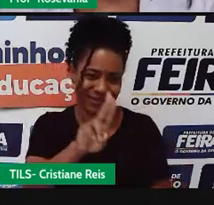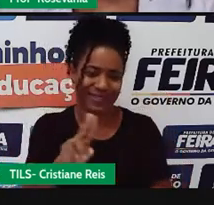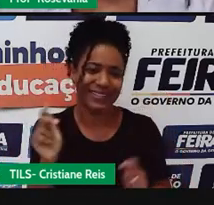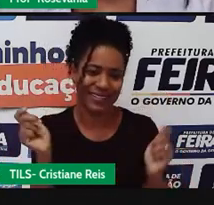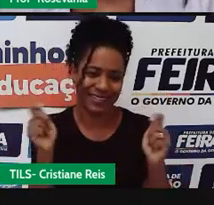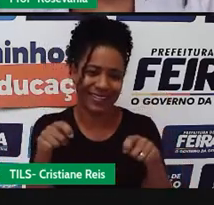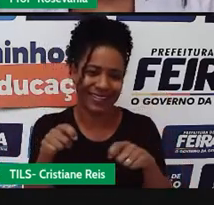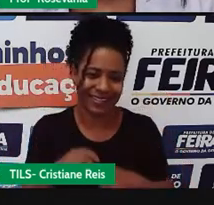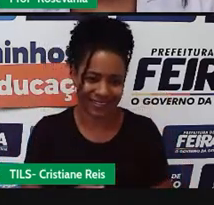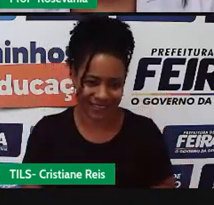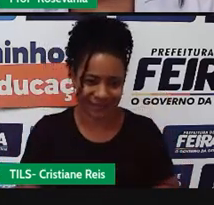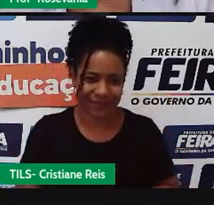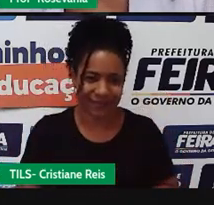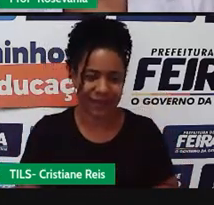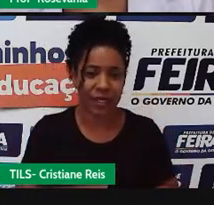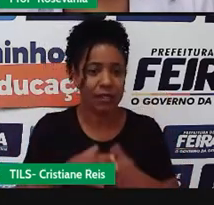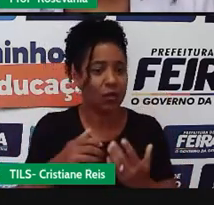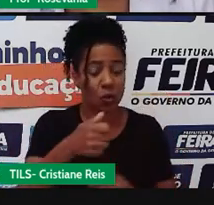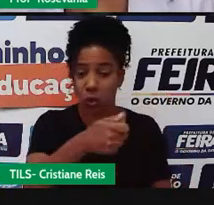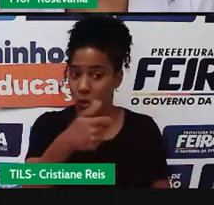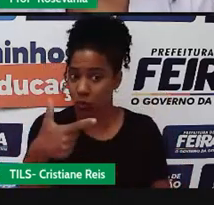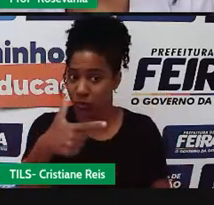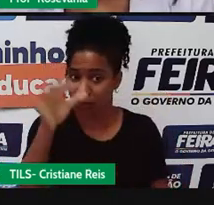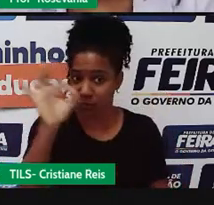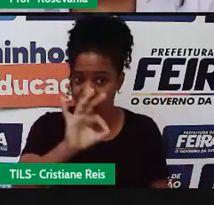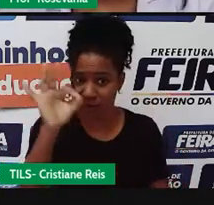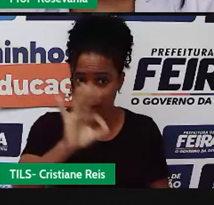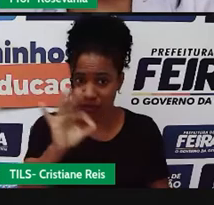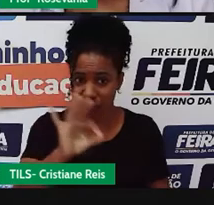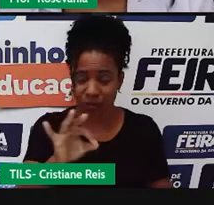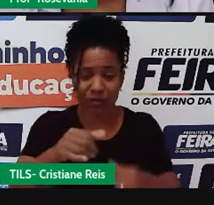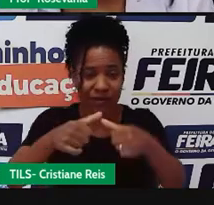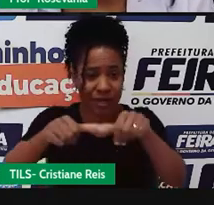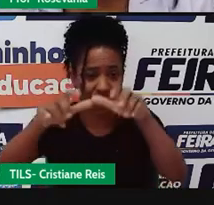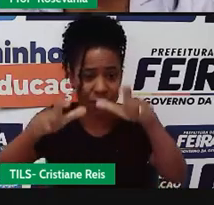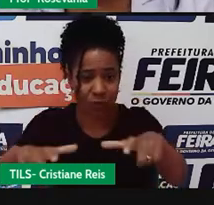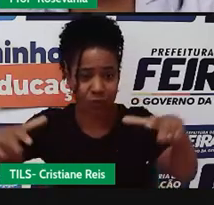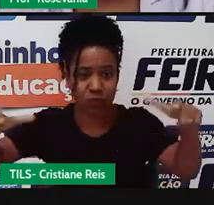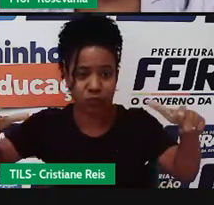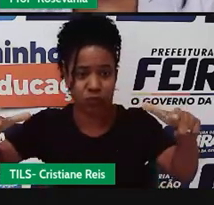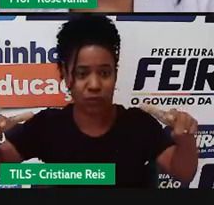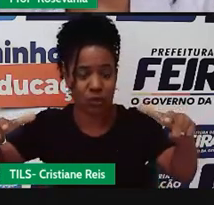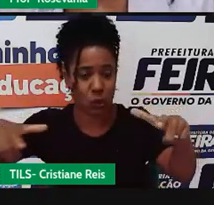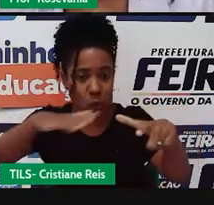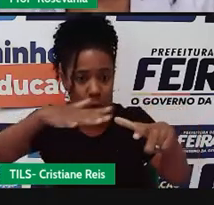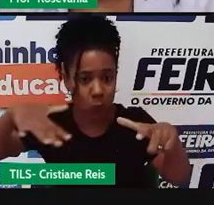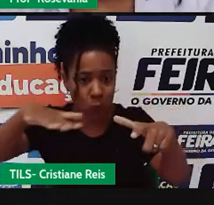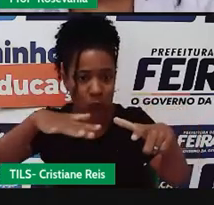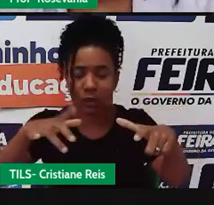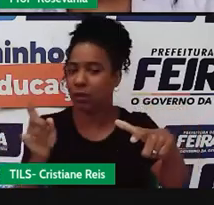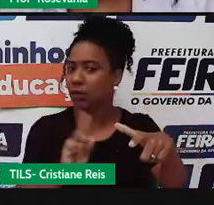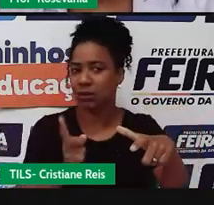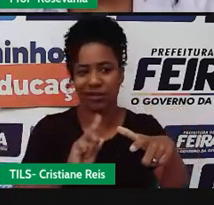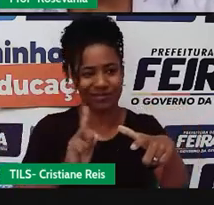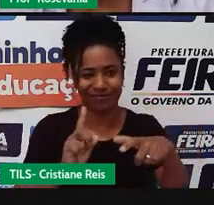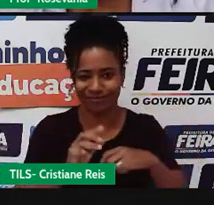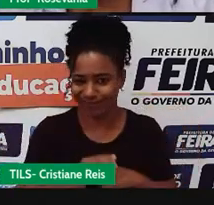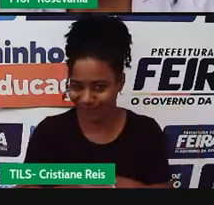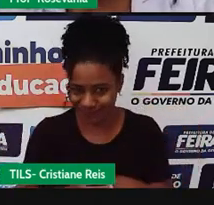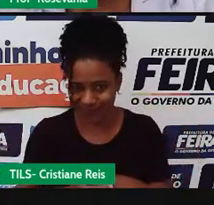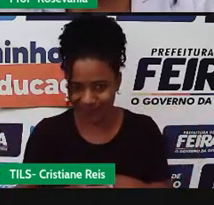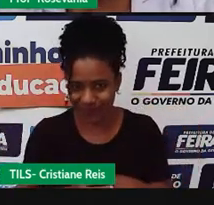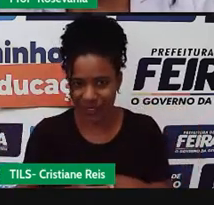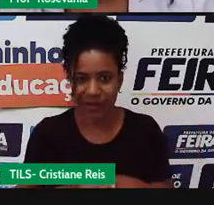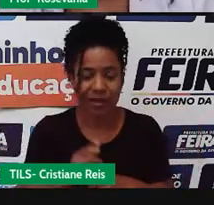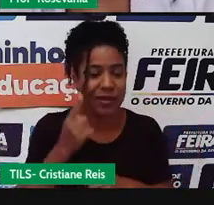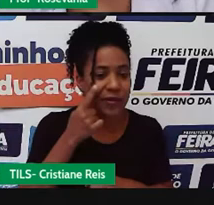tudo no mesmo lugar? Não. Eu percebo de cara, né, que a concentração dos recursos, que é